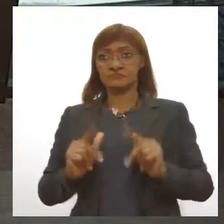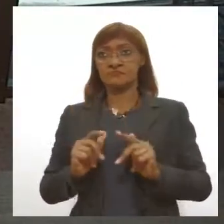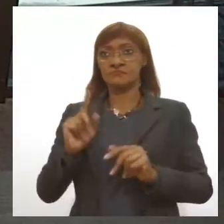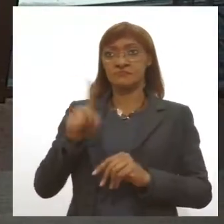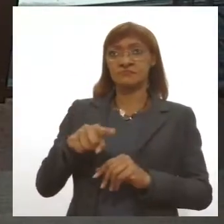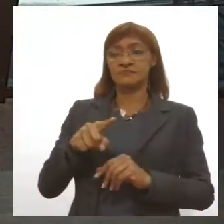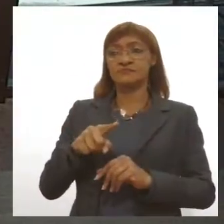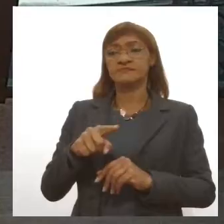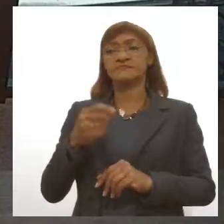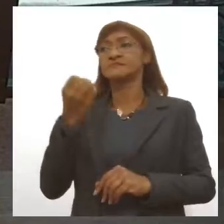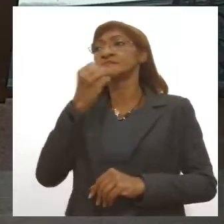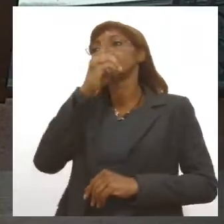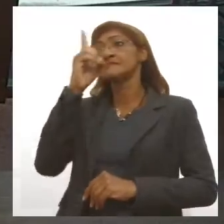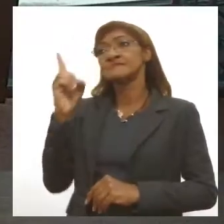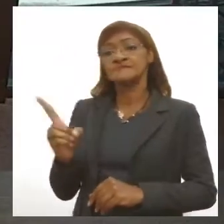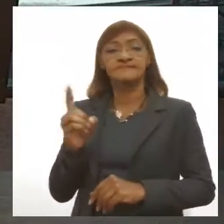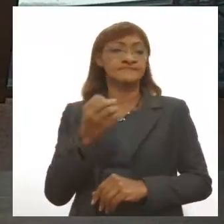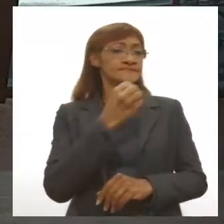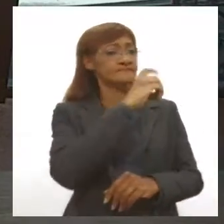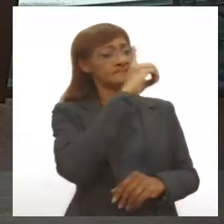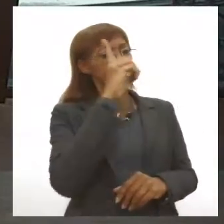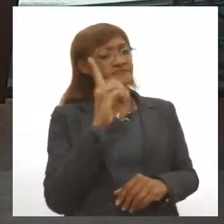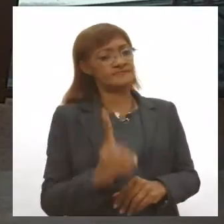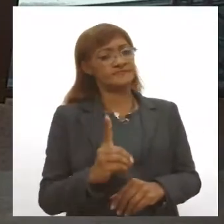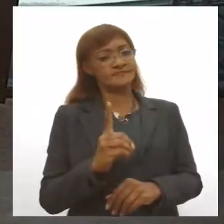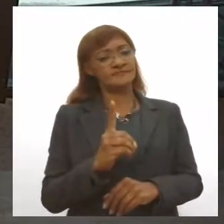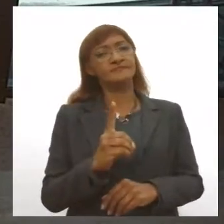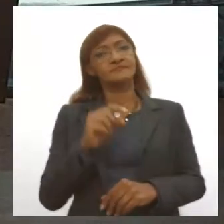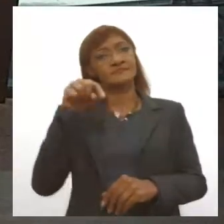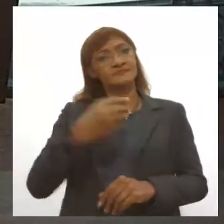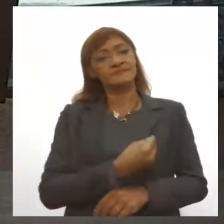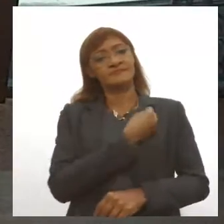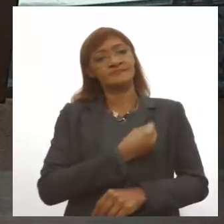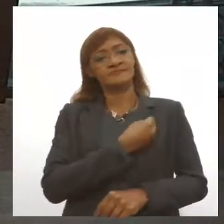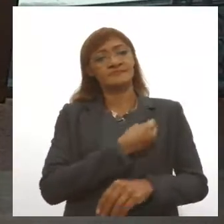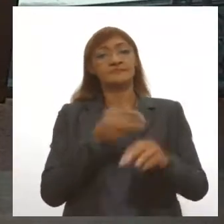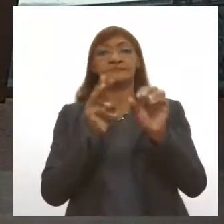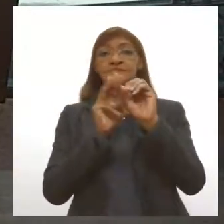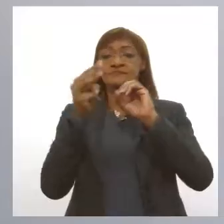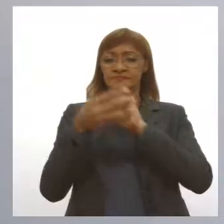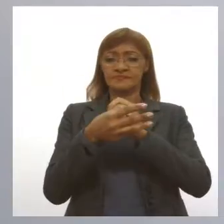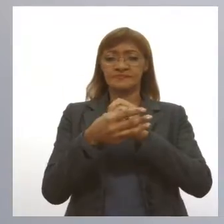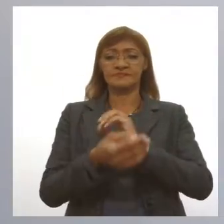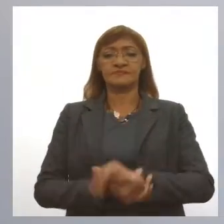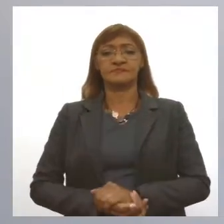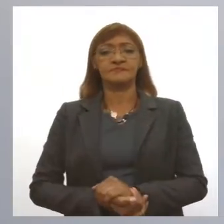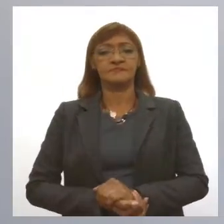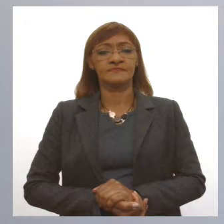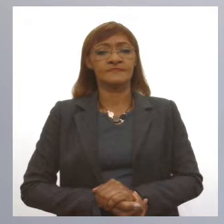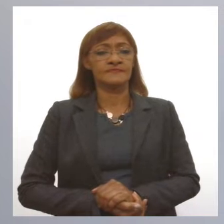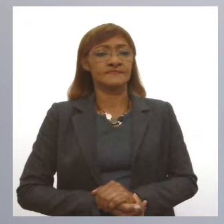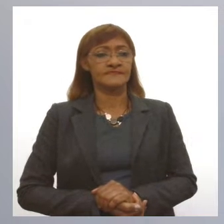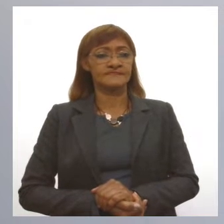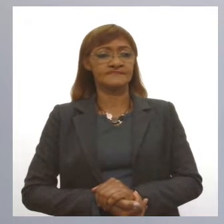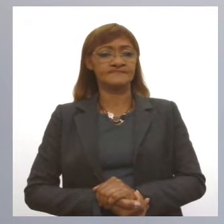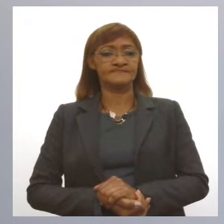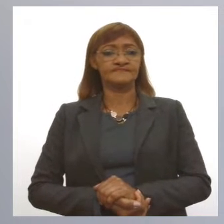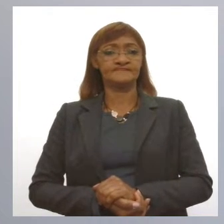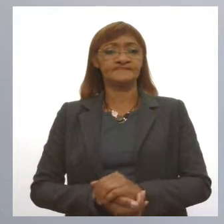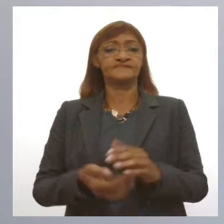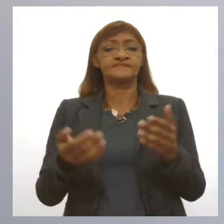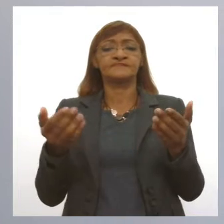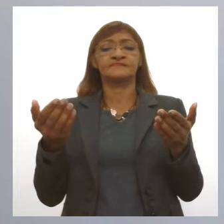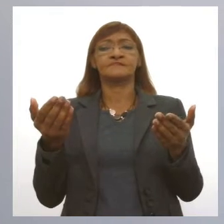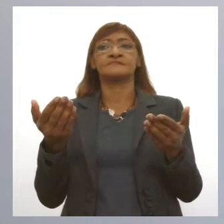Bom dia, Tiago. É um prazer estar aqui com você na TV Alésio. Então, vamos começar pela doença, né? Sim. A